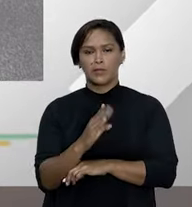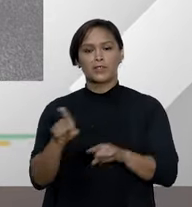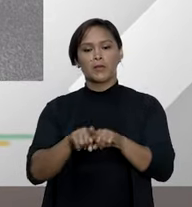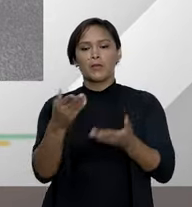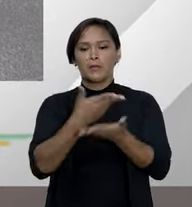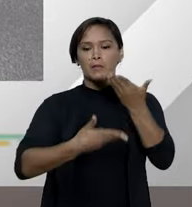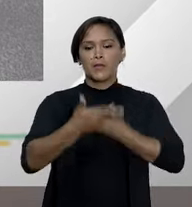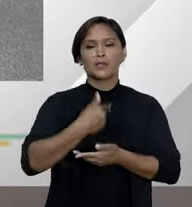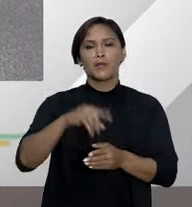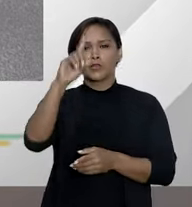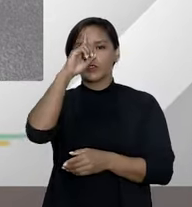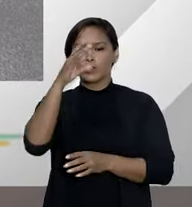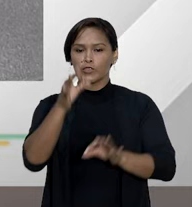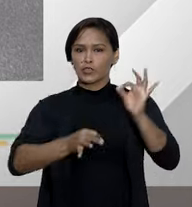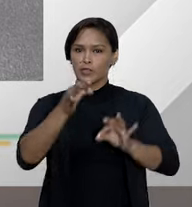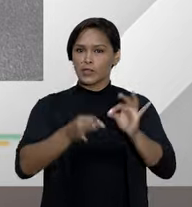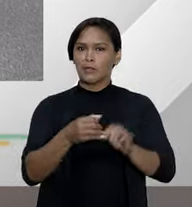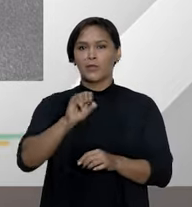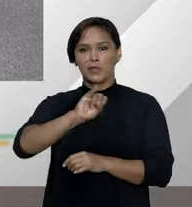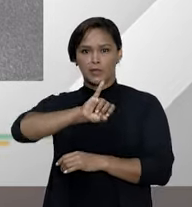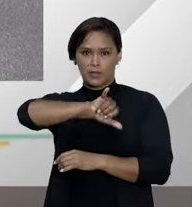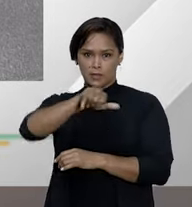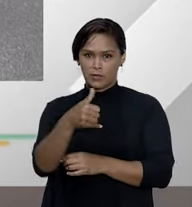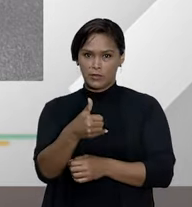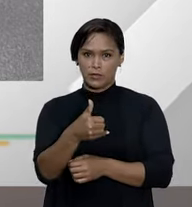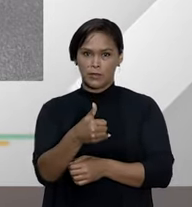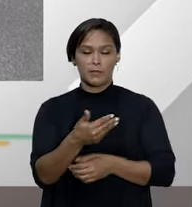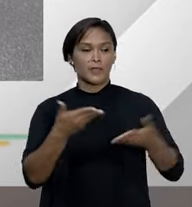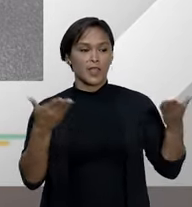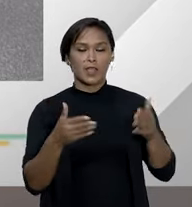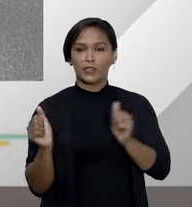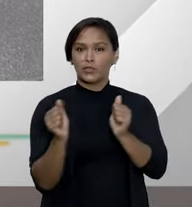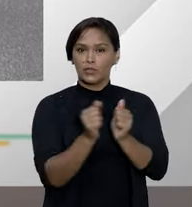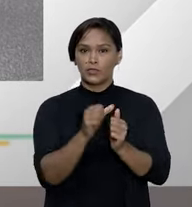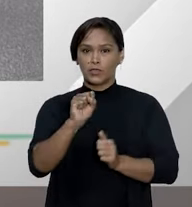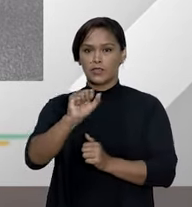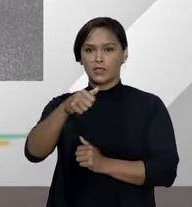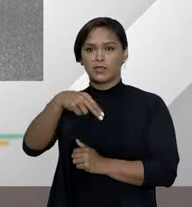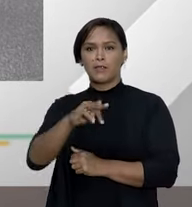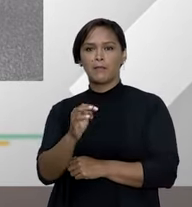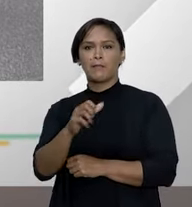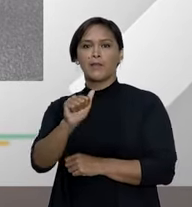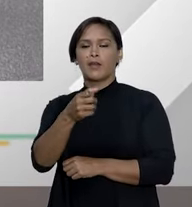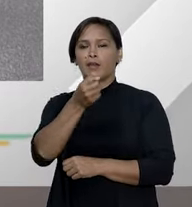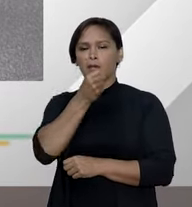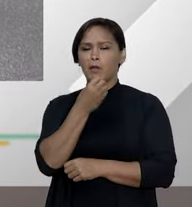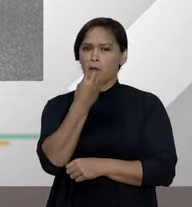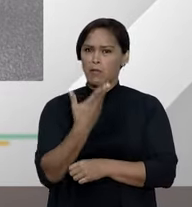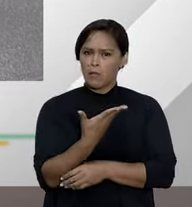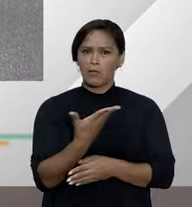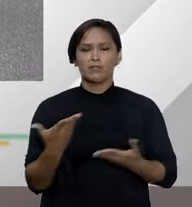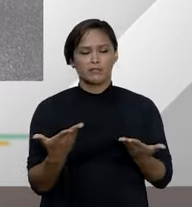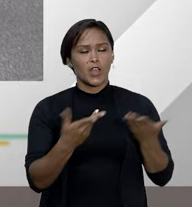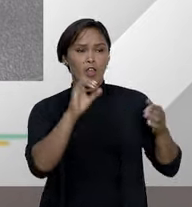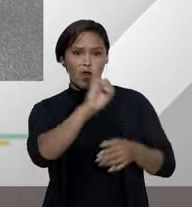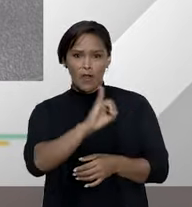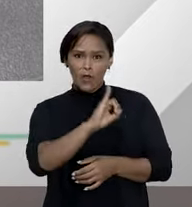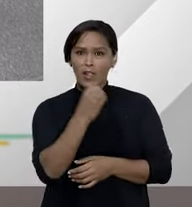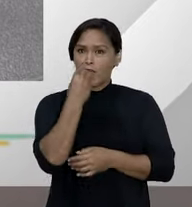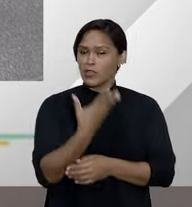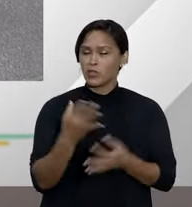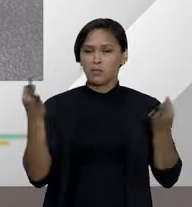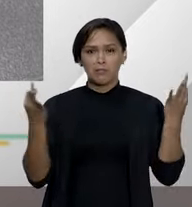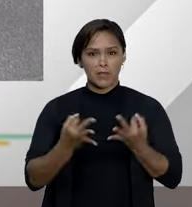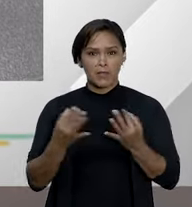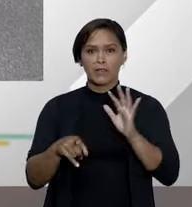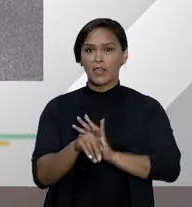fazem parte da rotina de julgamentos do STJ. Aqui comigo, Samanta Peçanha. Tudo bem, Samanta? Olá, Tiago. Tudo